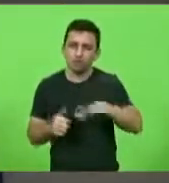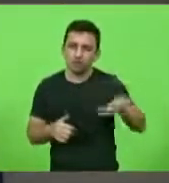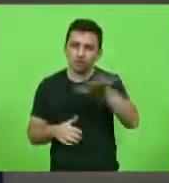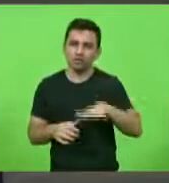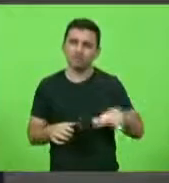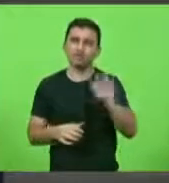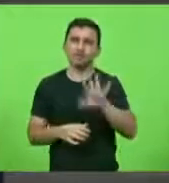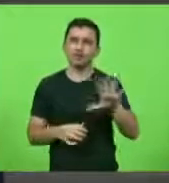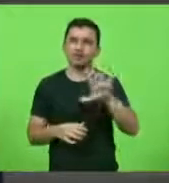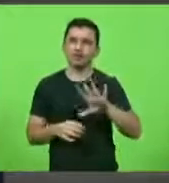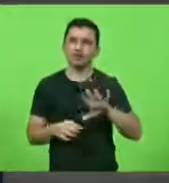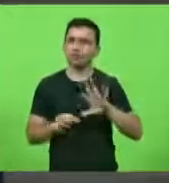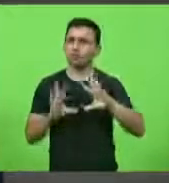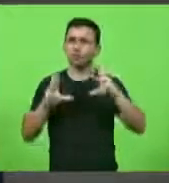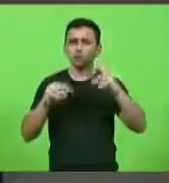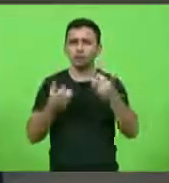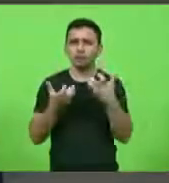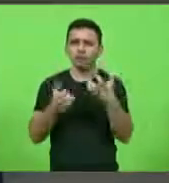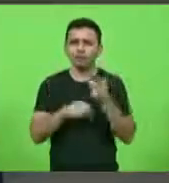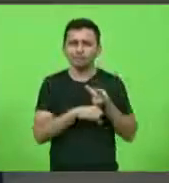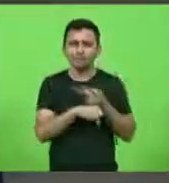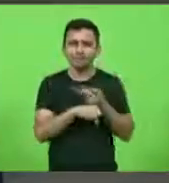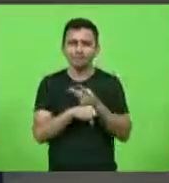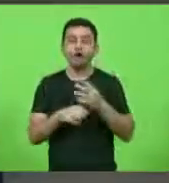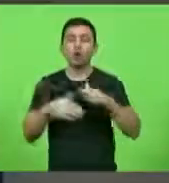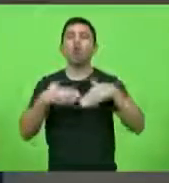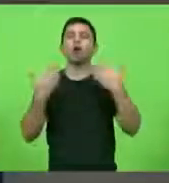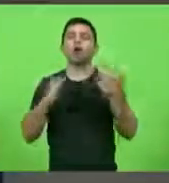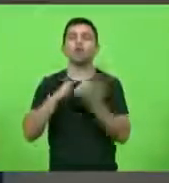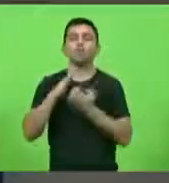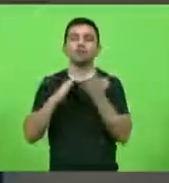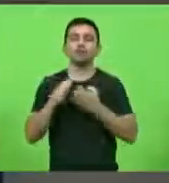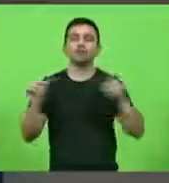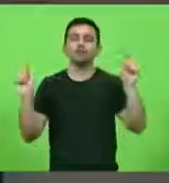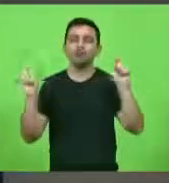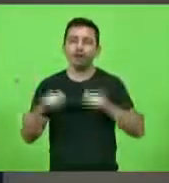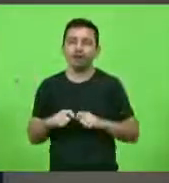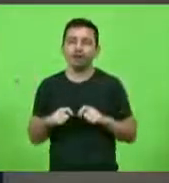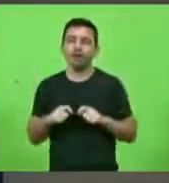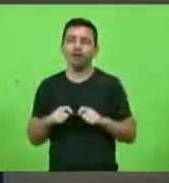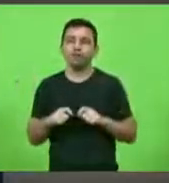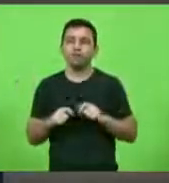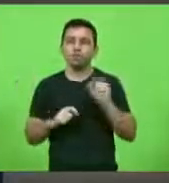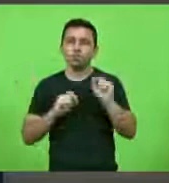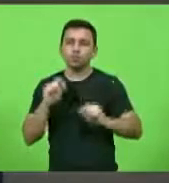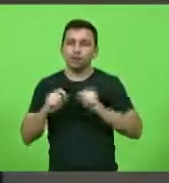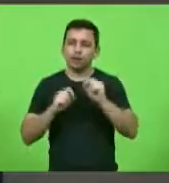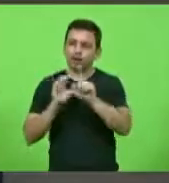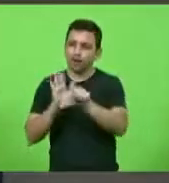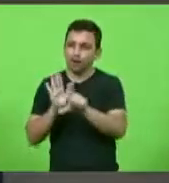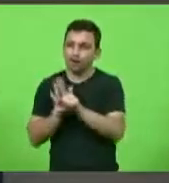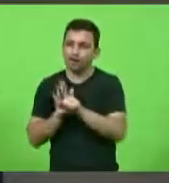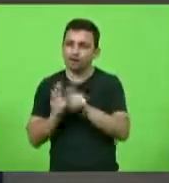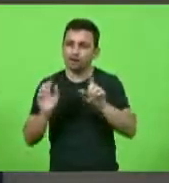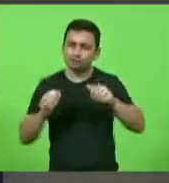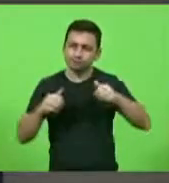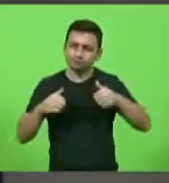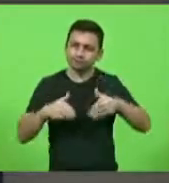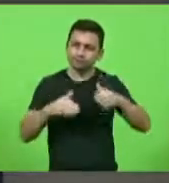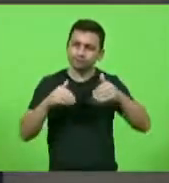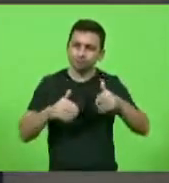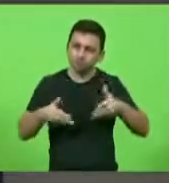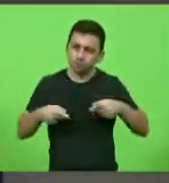nesta busca de qual empresa que teria a condição e a legalidade para tocar o terminal